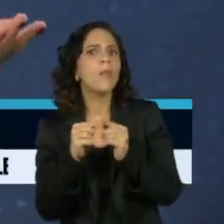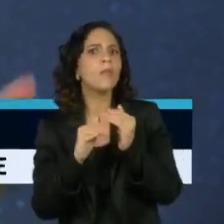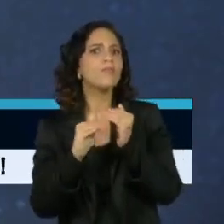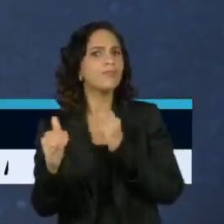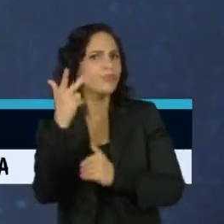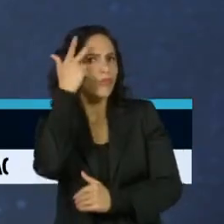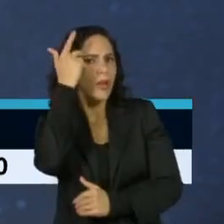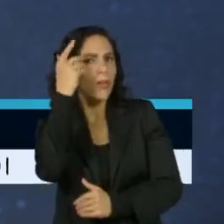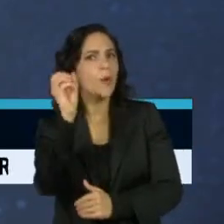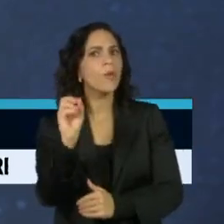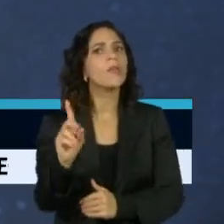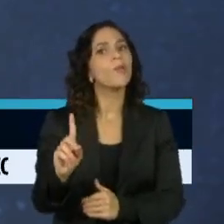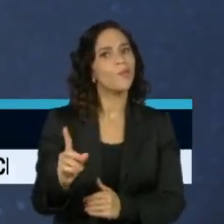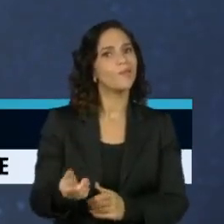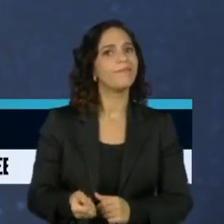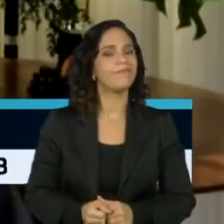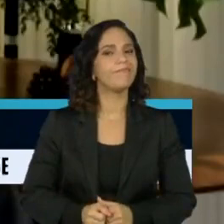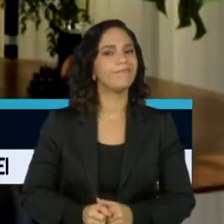normalidade.